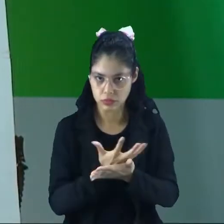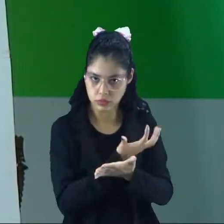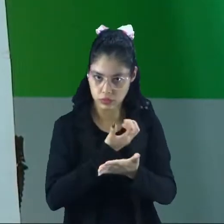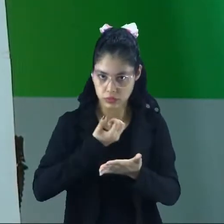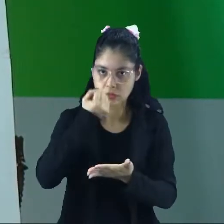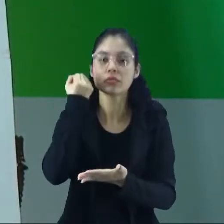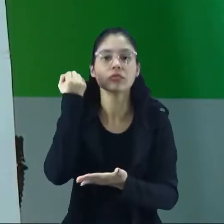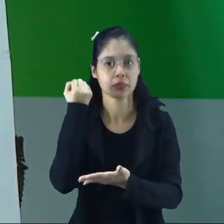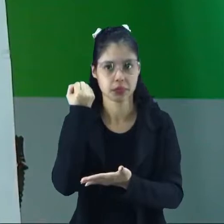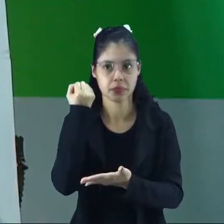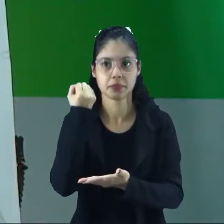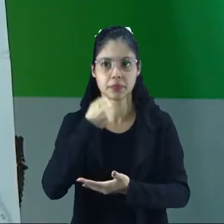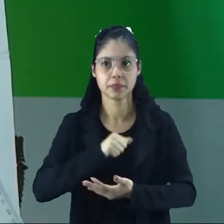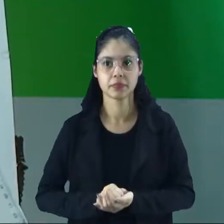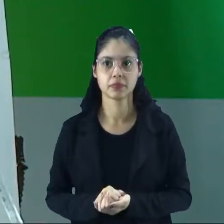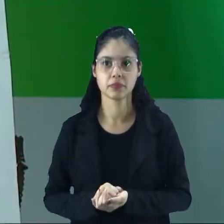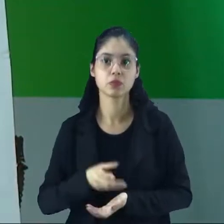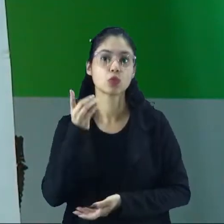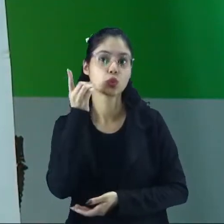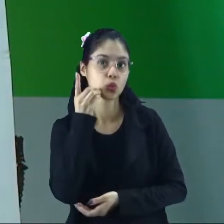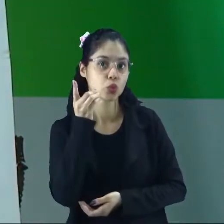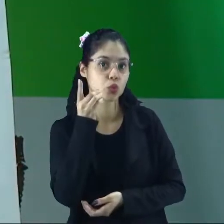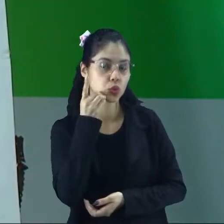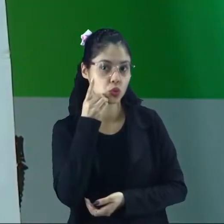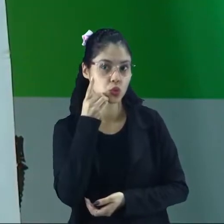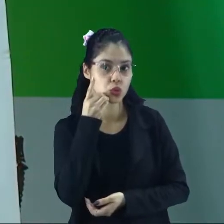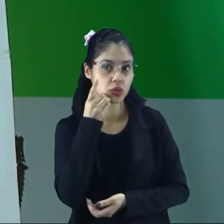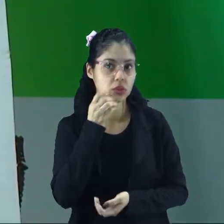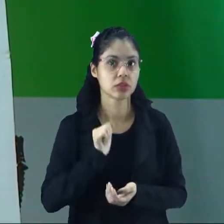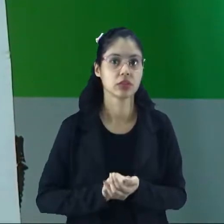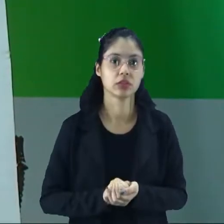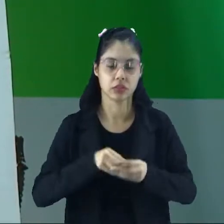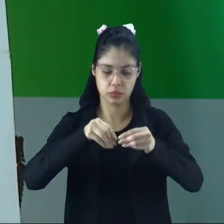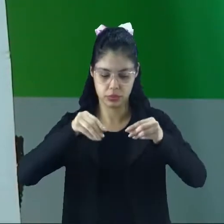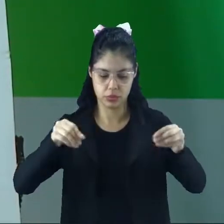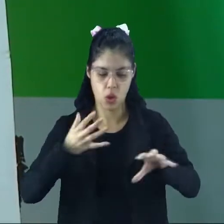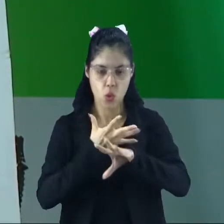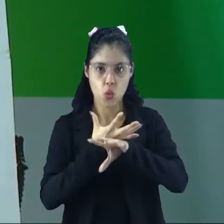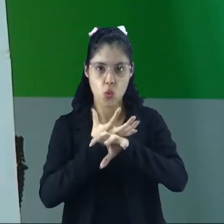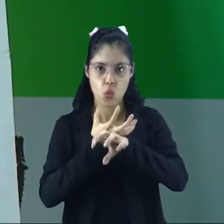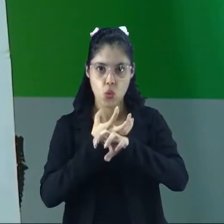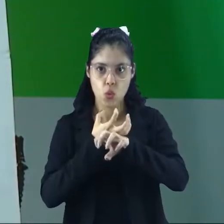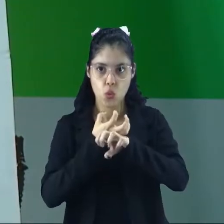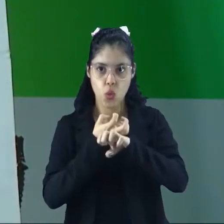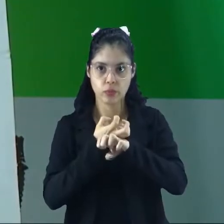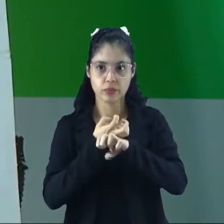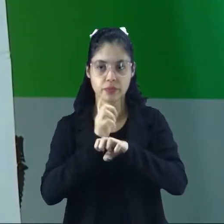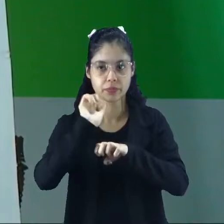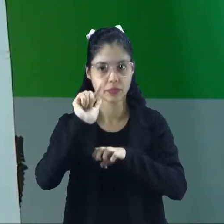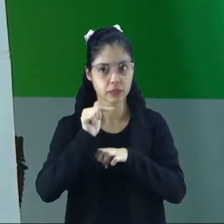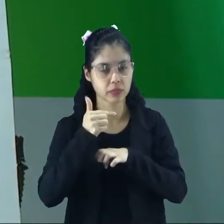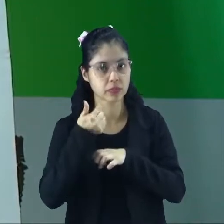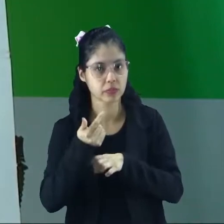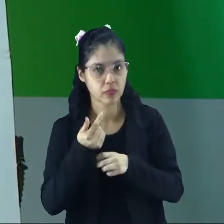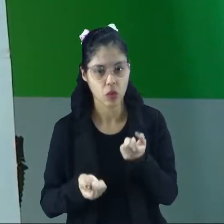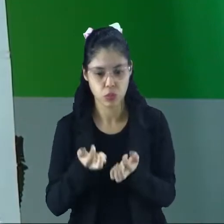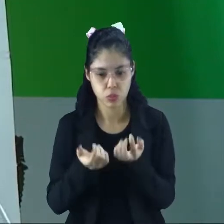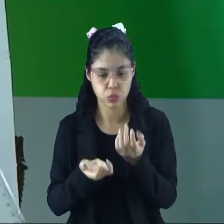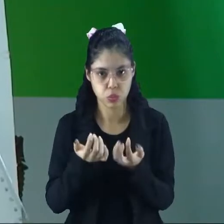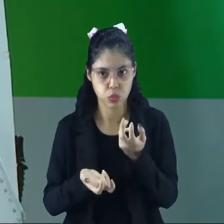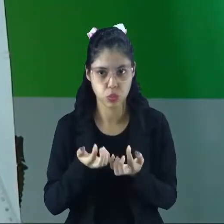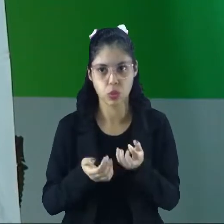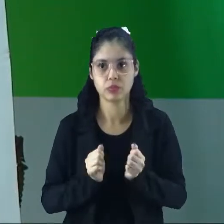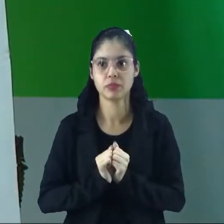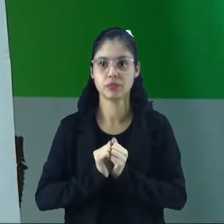colhido, ficou dias no quintal secando e depois foi torrado.